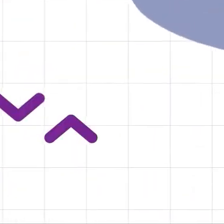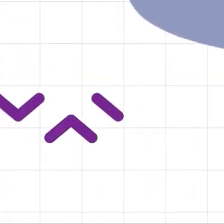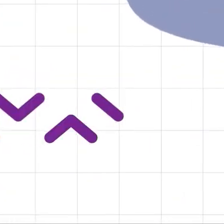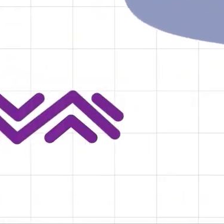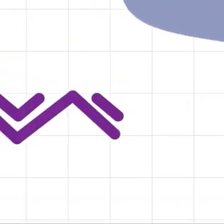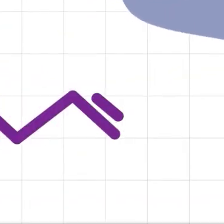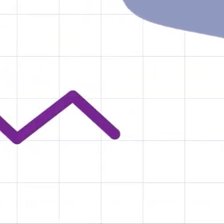Transcrição Legendas